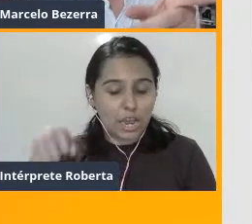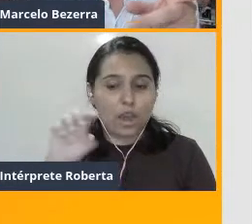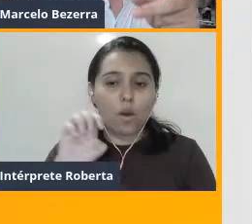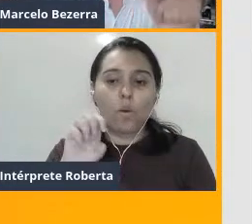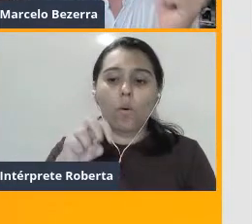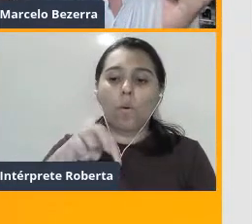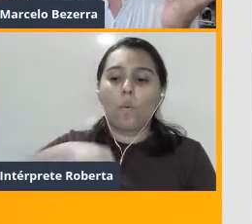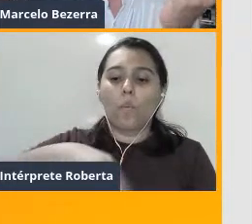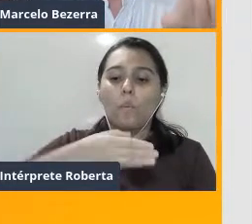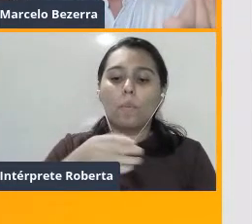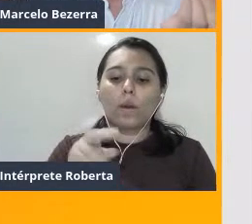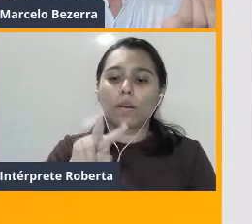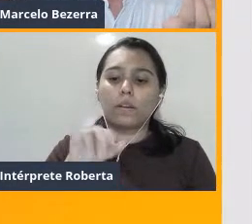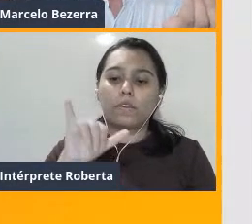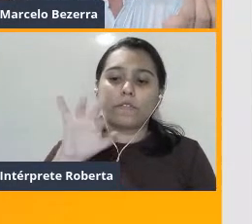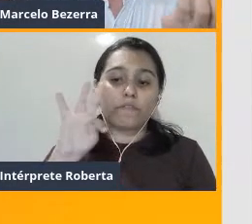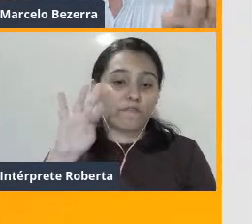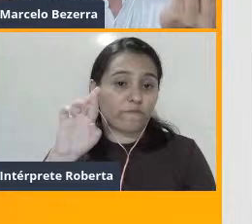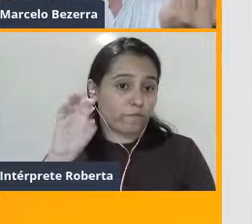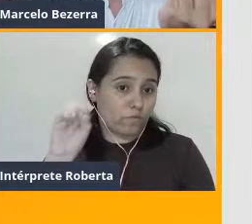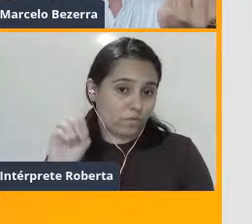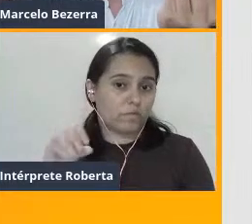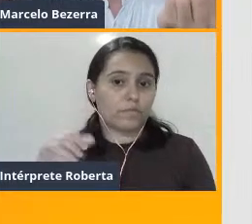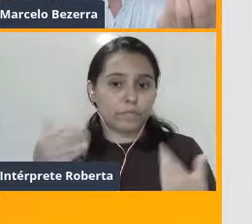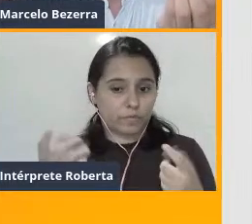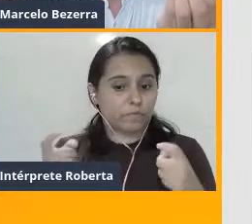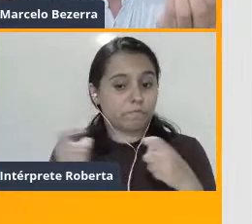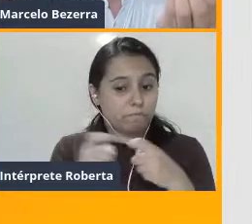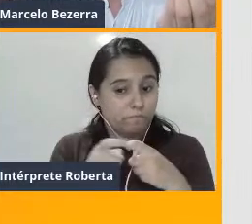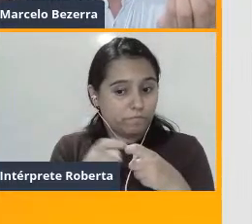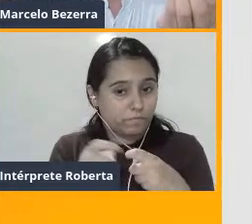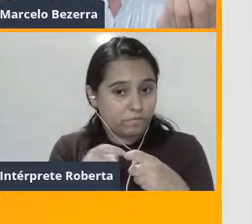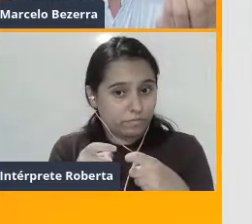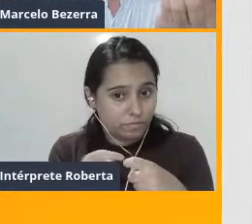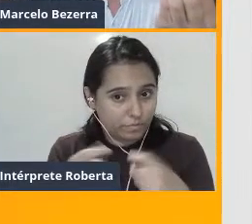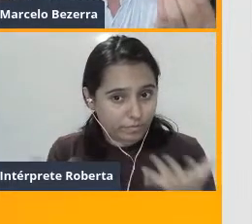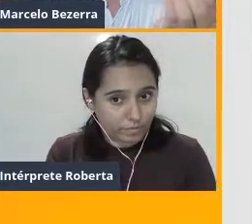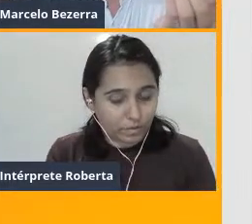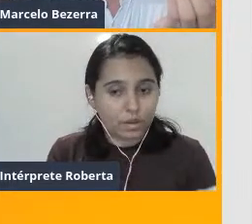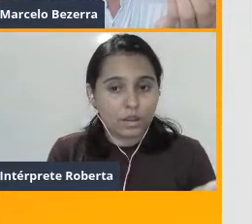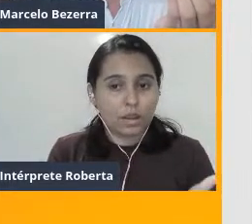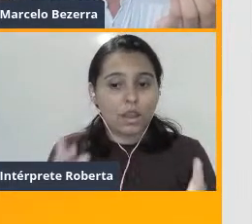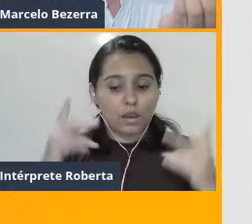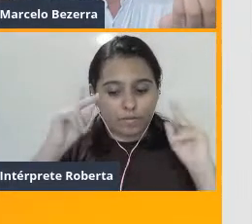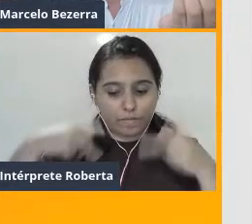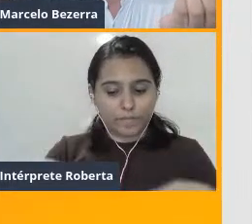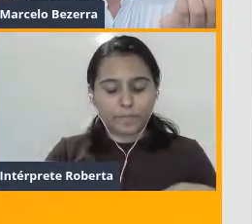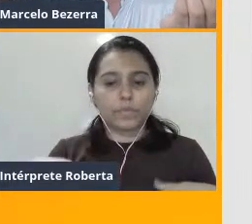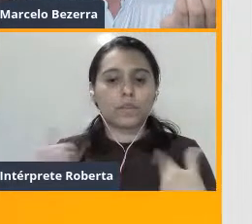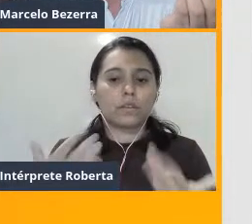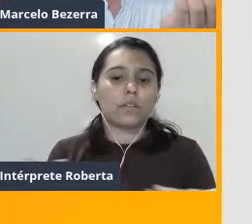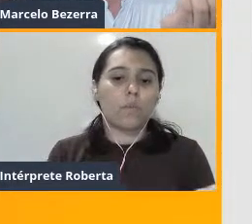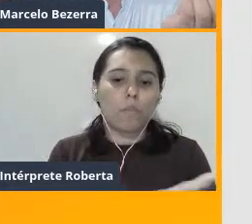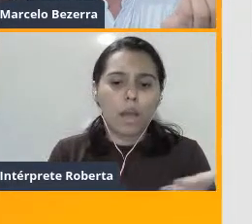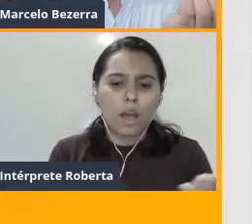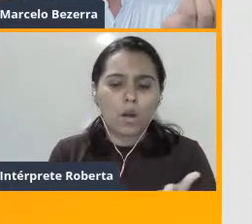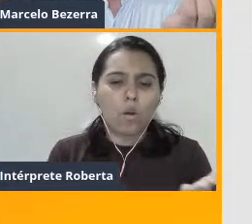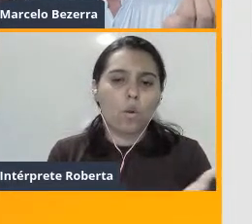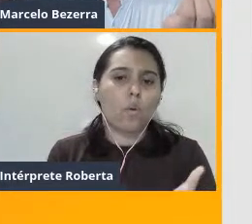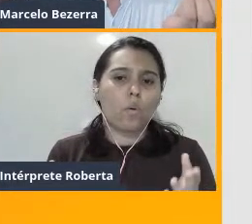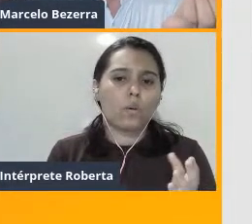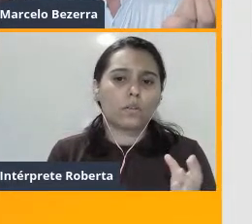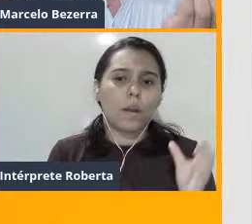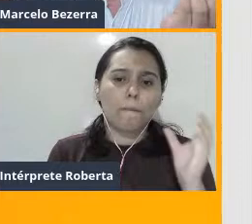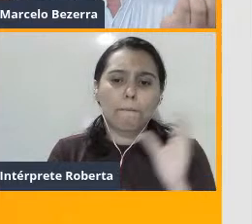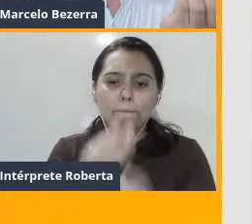Por quê? Porque, hoje em dia, as clínicas de fecundação in vitro para humanos,